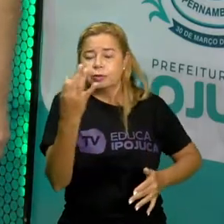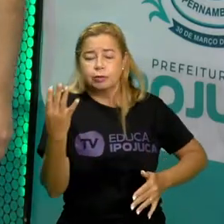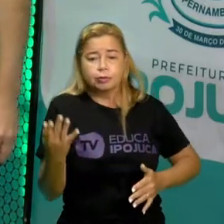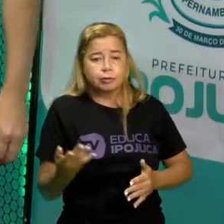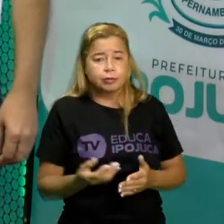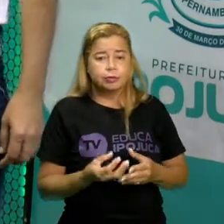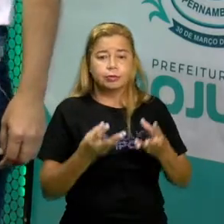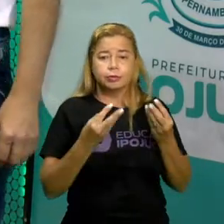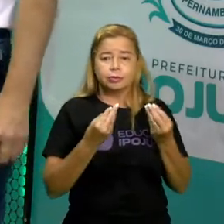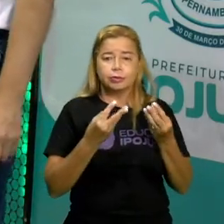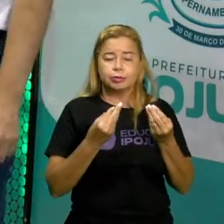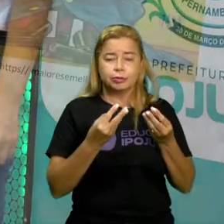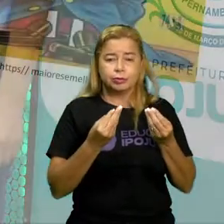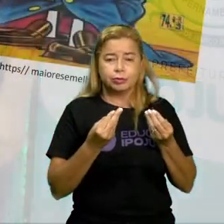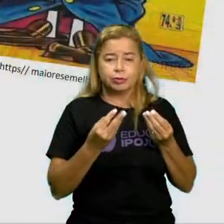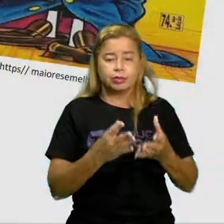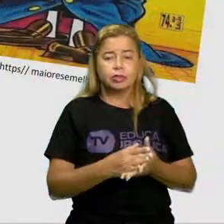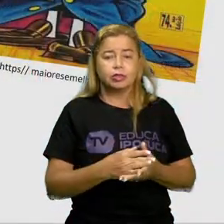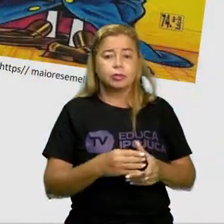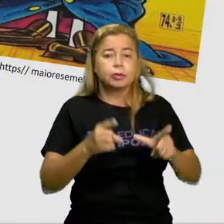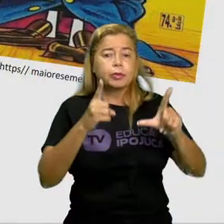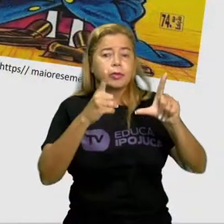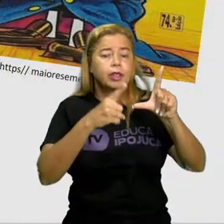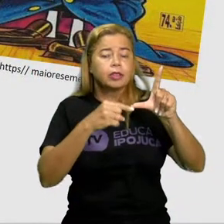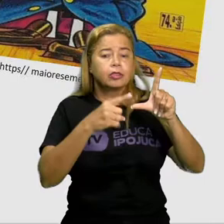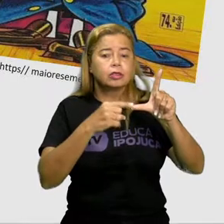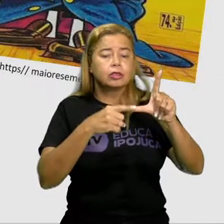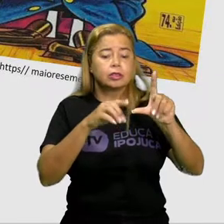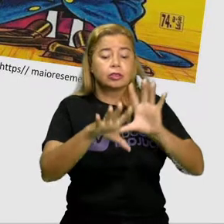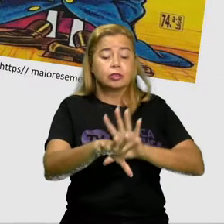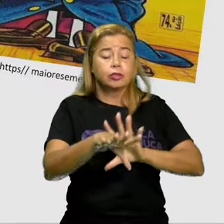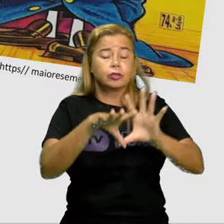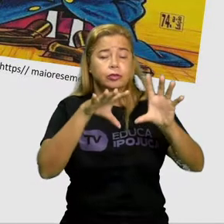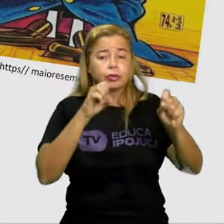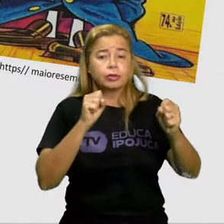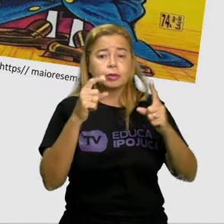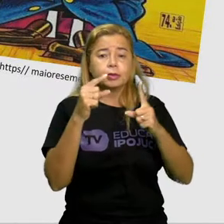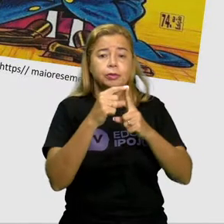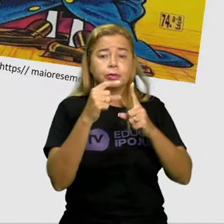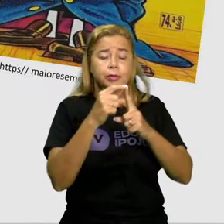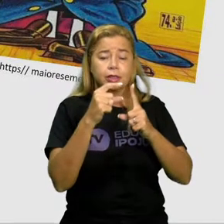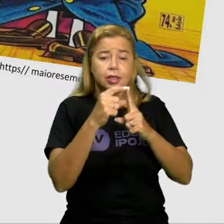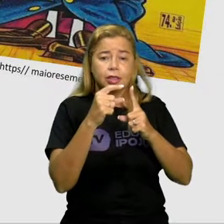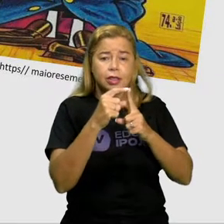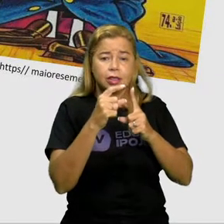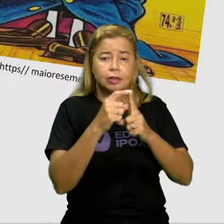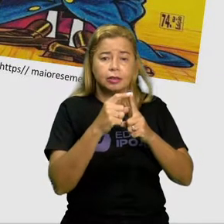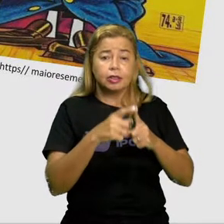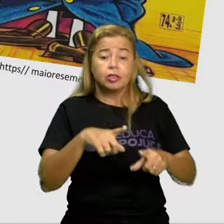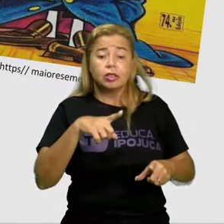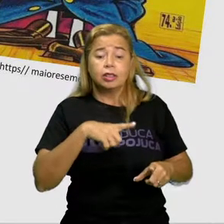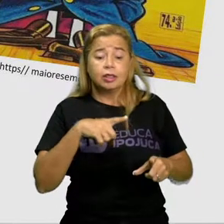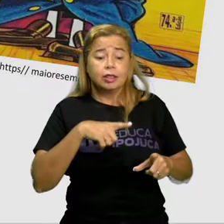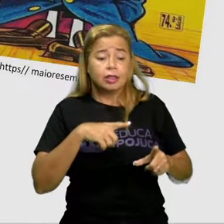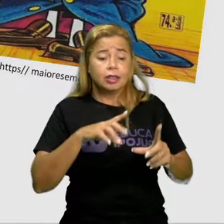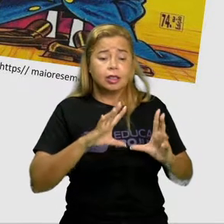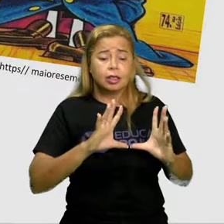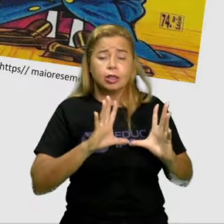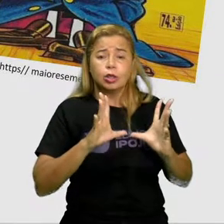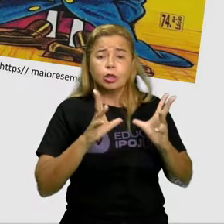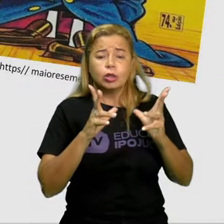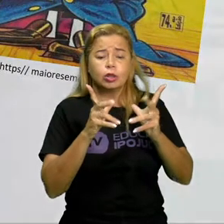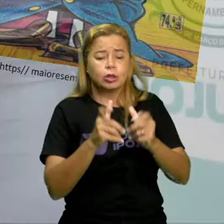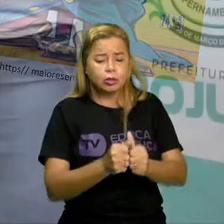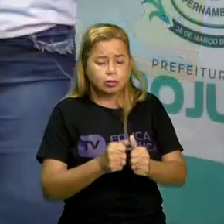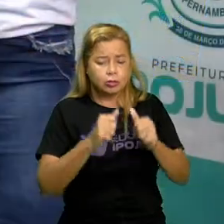letras, crianças Elas formam as palavras e elas estão por toda a parte Vocês lembram